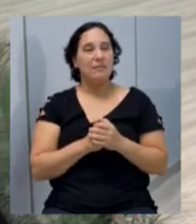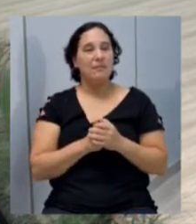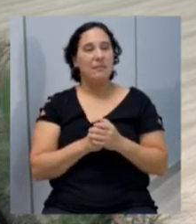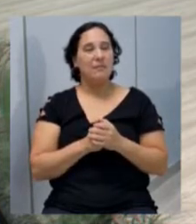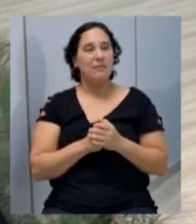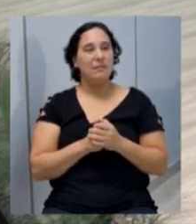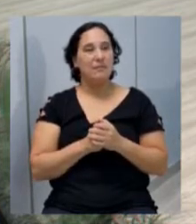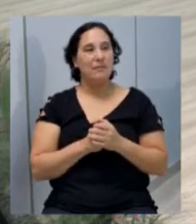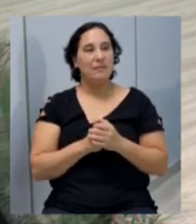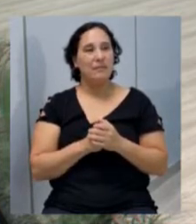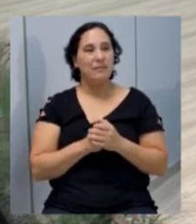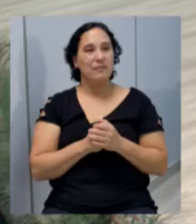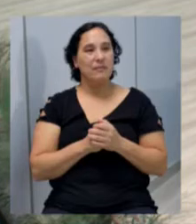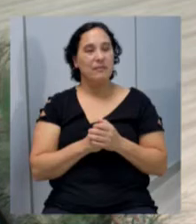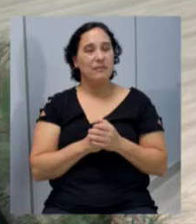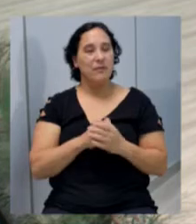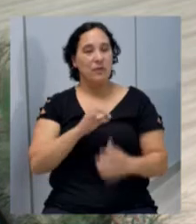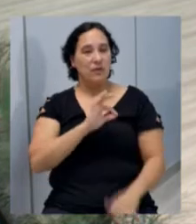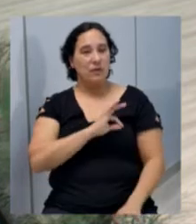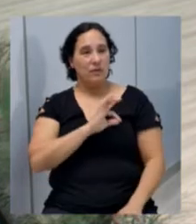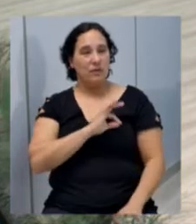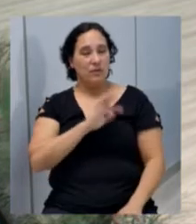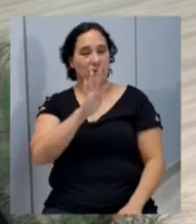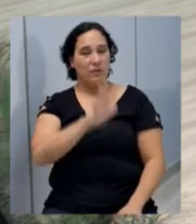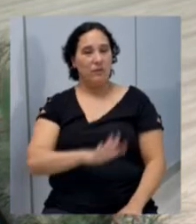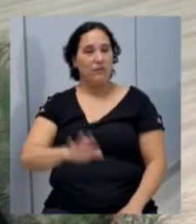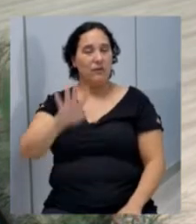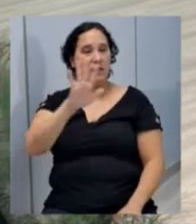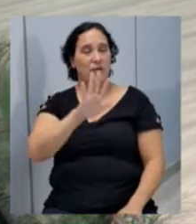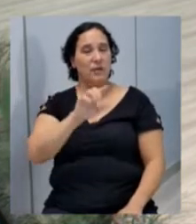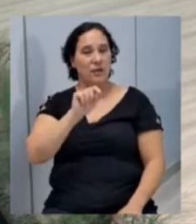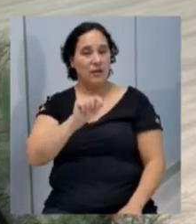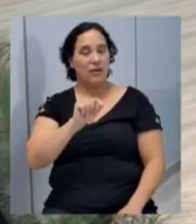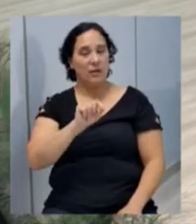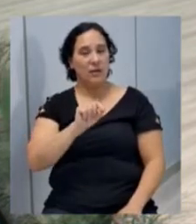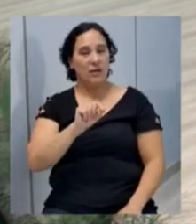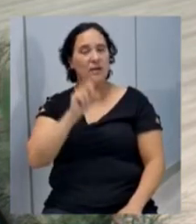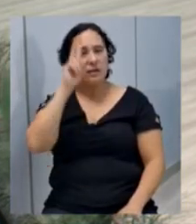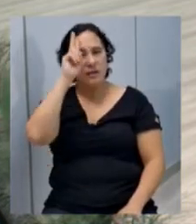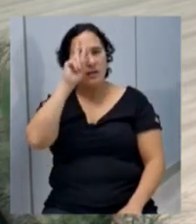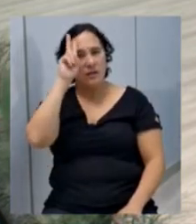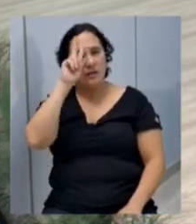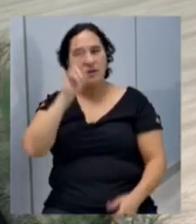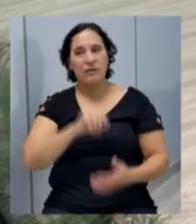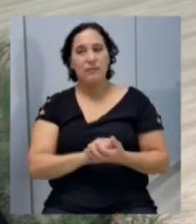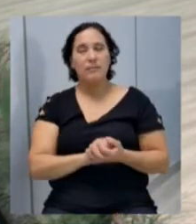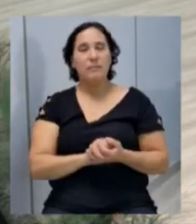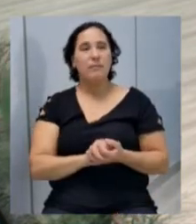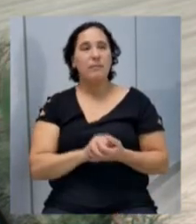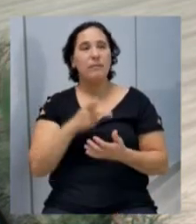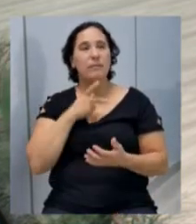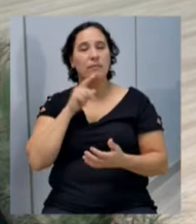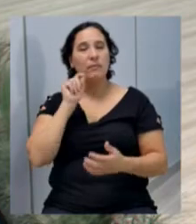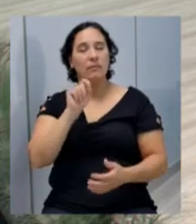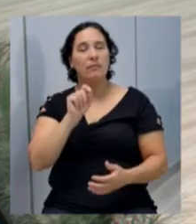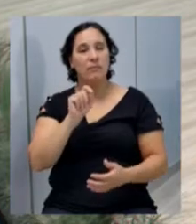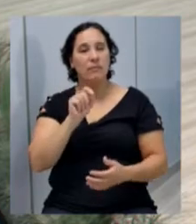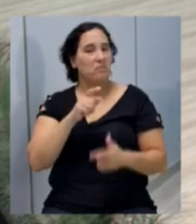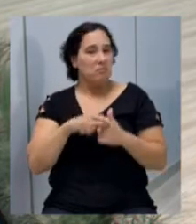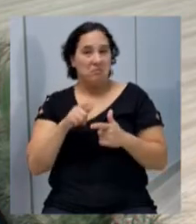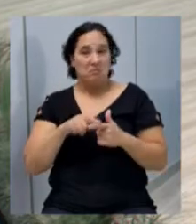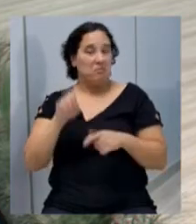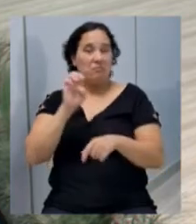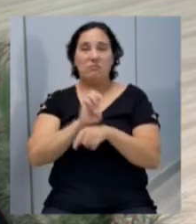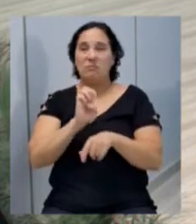policial rodoviário federal responsável, Kessler, se não me falha a memória, e ele me disse que aquilo não é nenhum problema